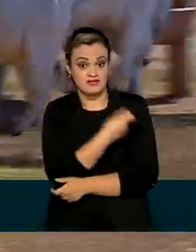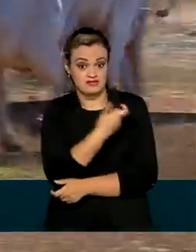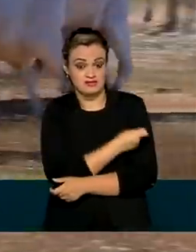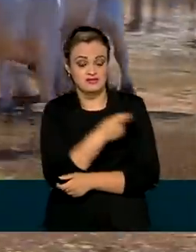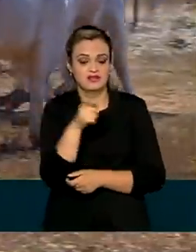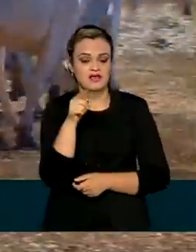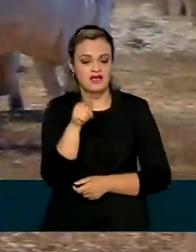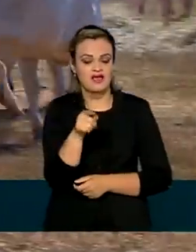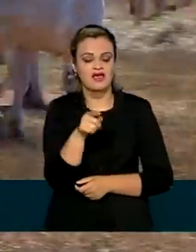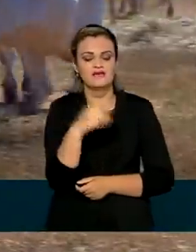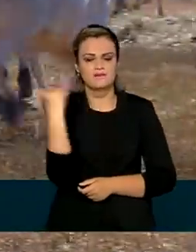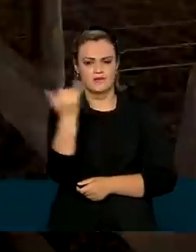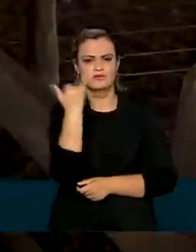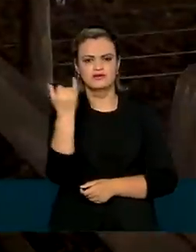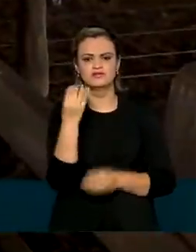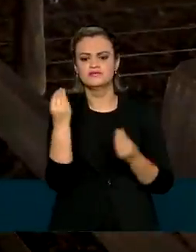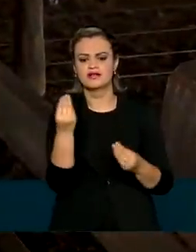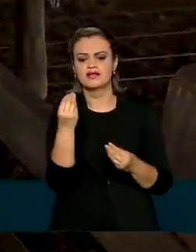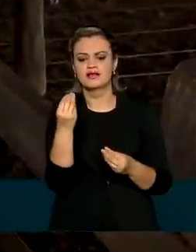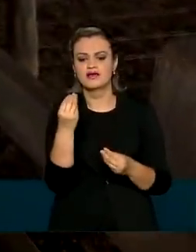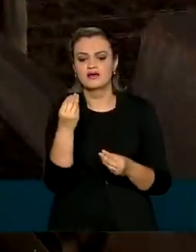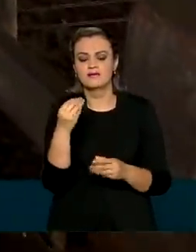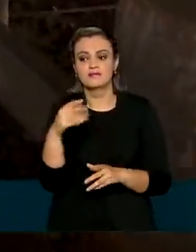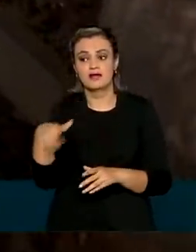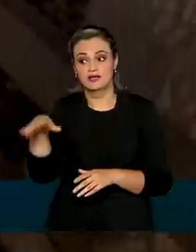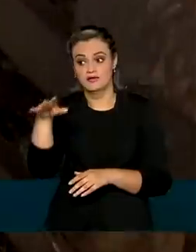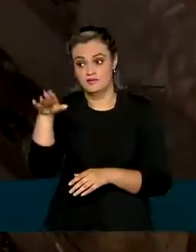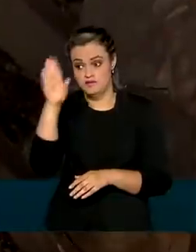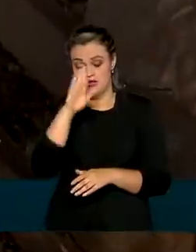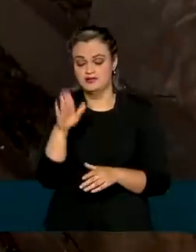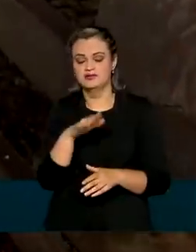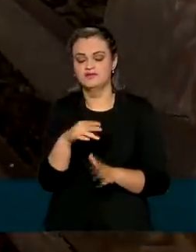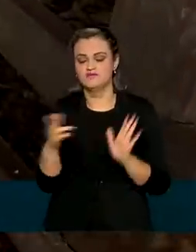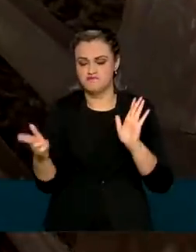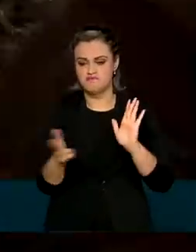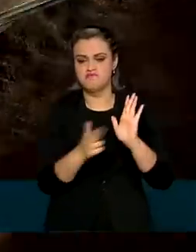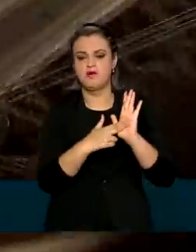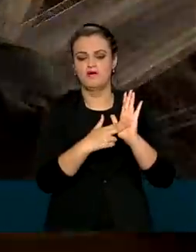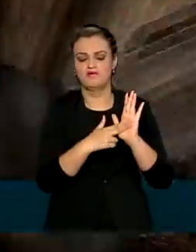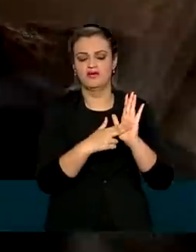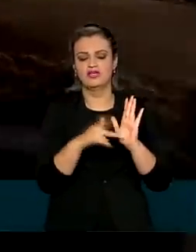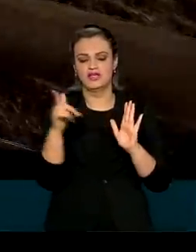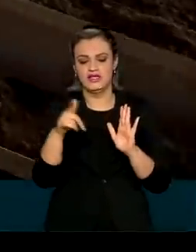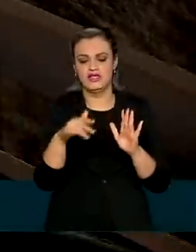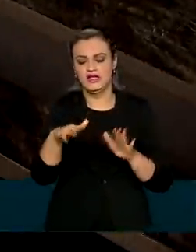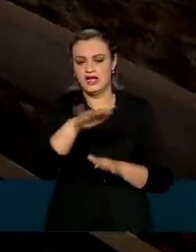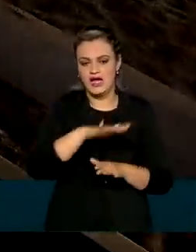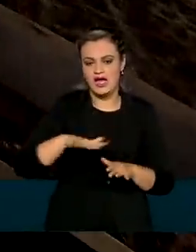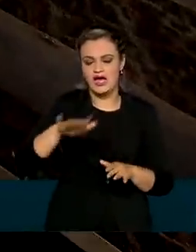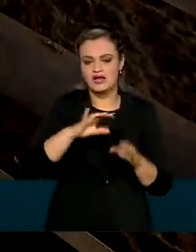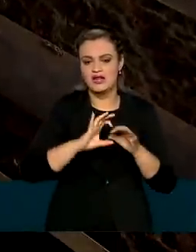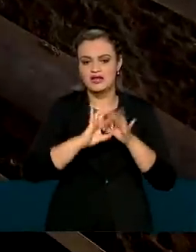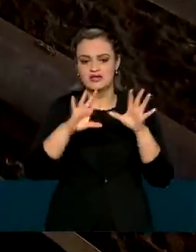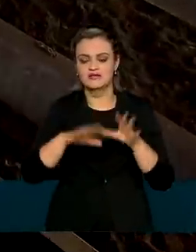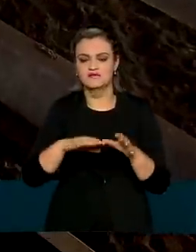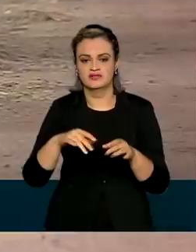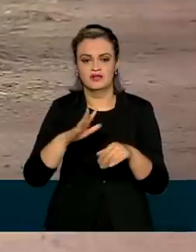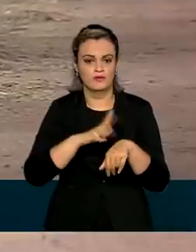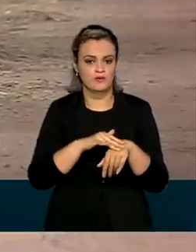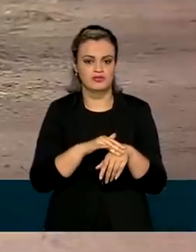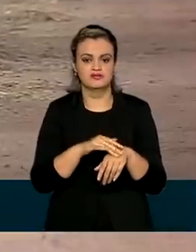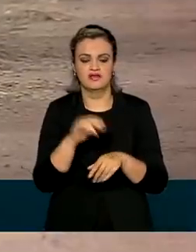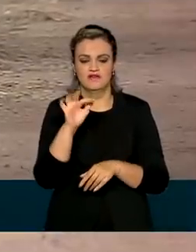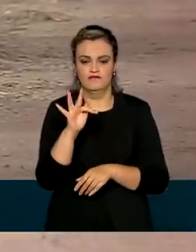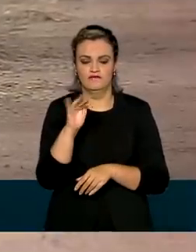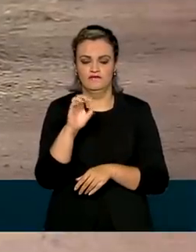brasileiro é essencial para o país manter o seu reconhecimento internacional das zonas livres de febre aftosa.